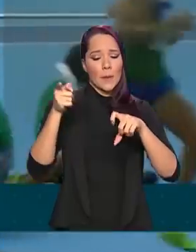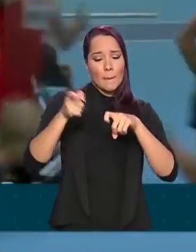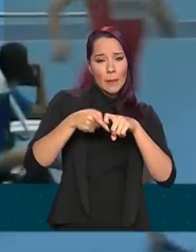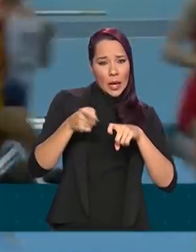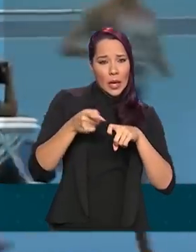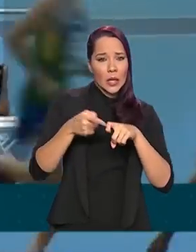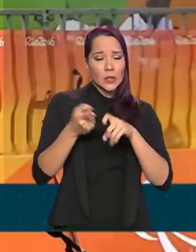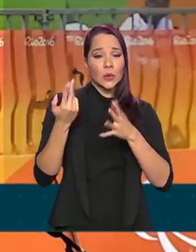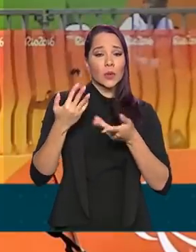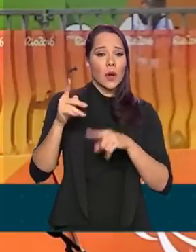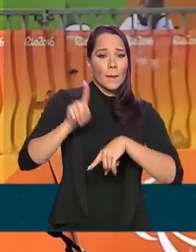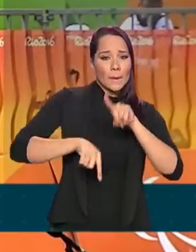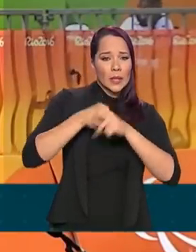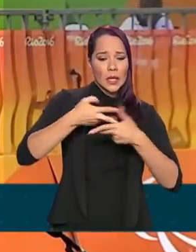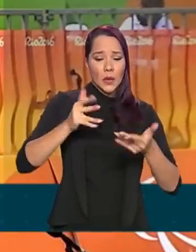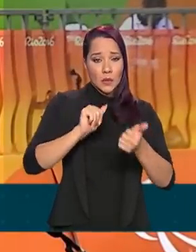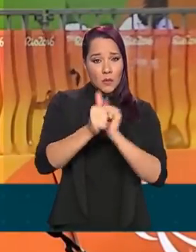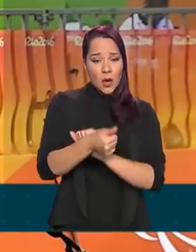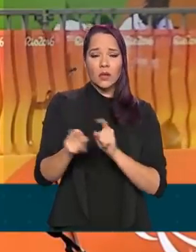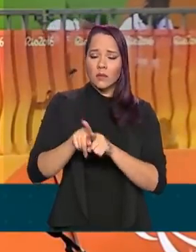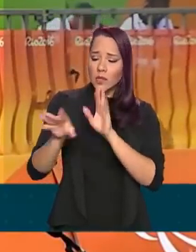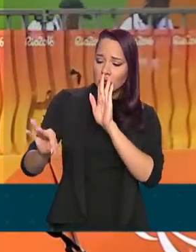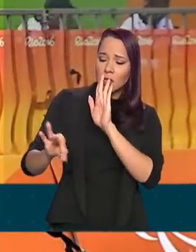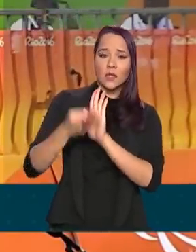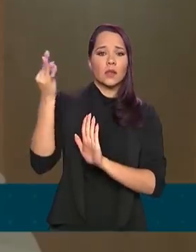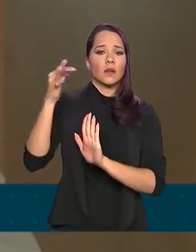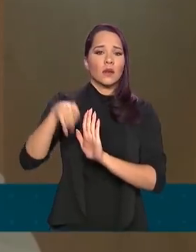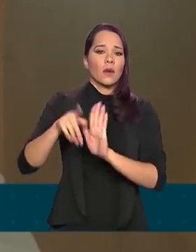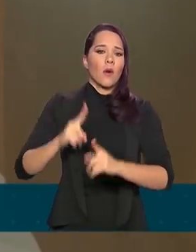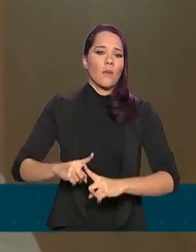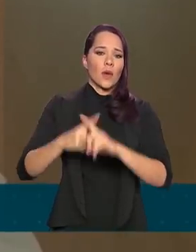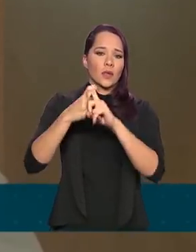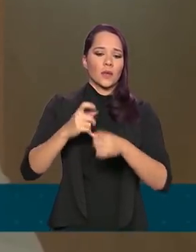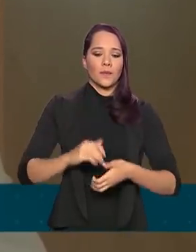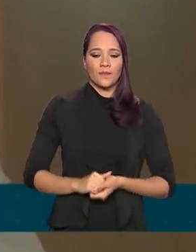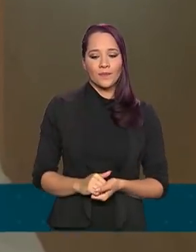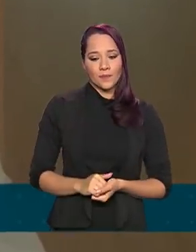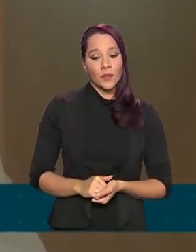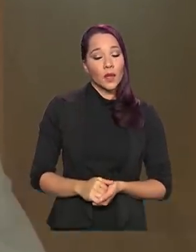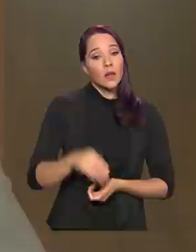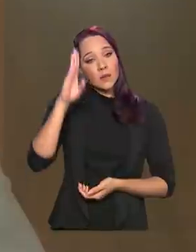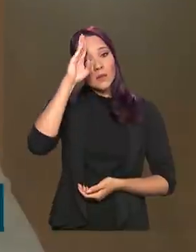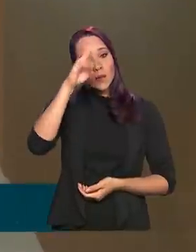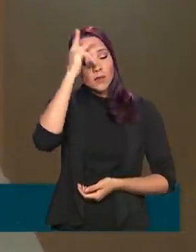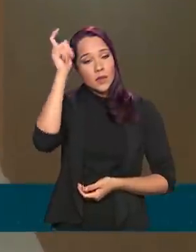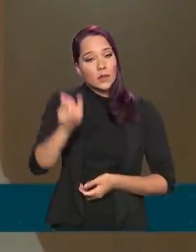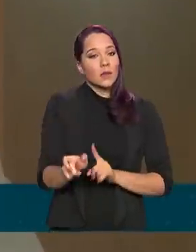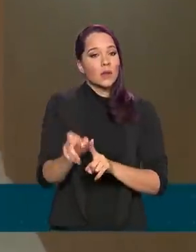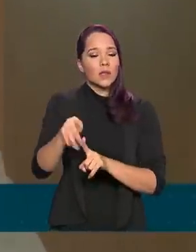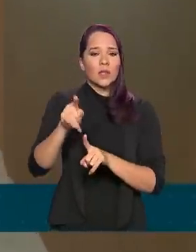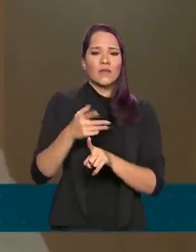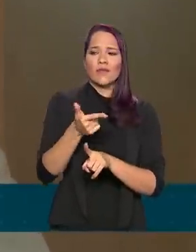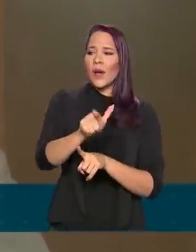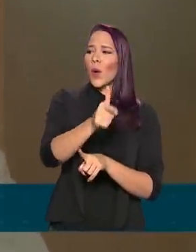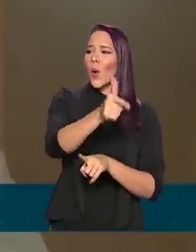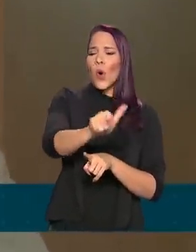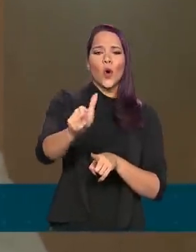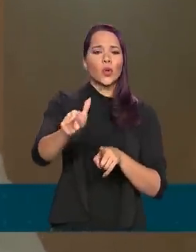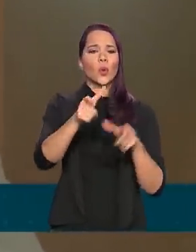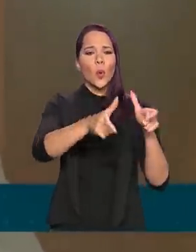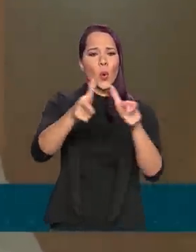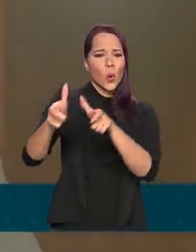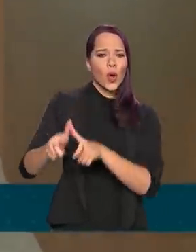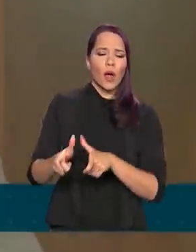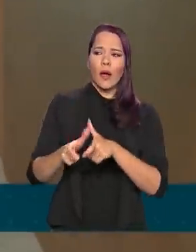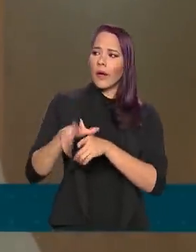esportivo e taxas de inscrições em competições. Principalmente para aqueles que se locomovem para outros centros, que possam realmente